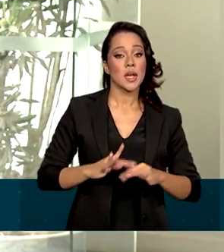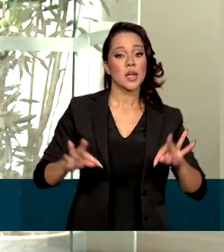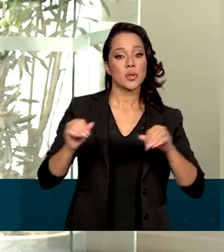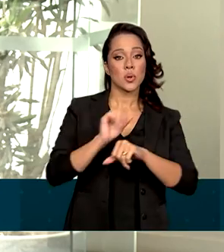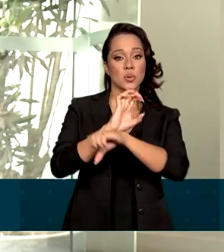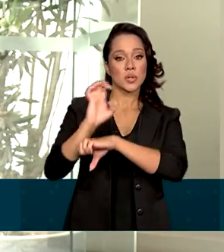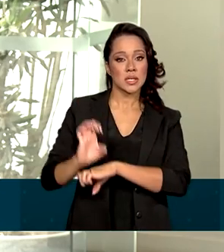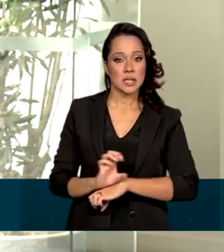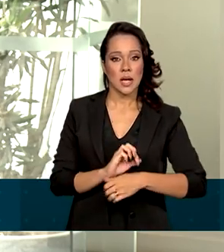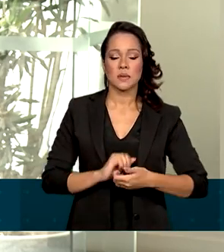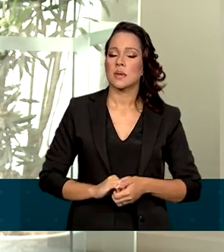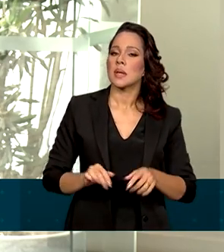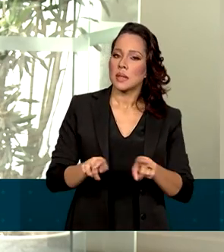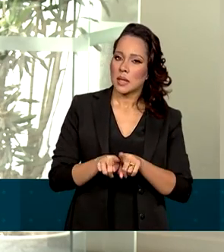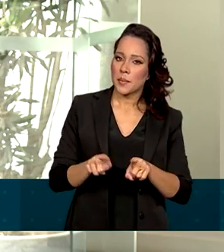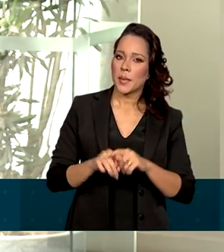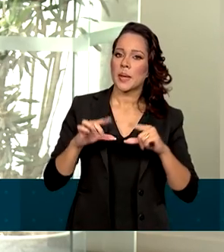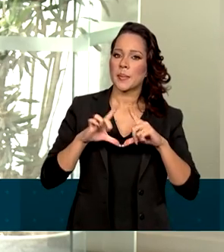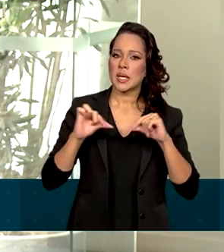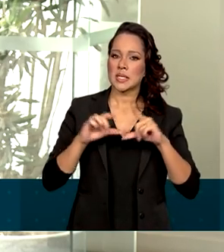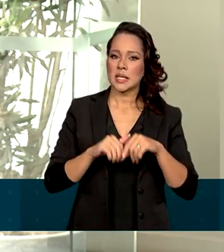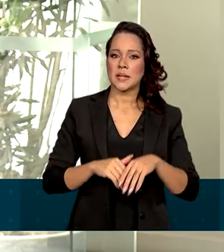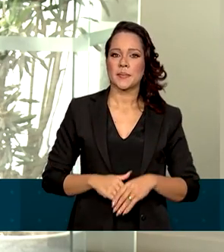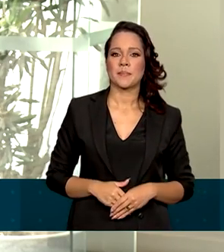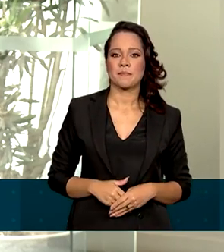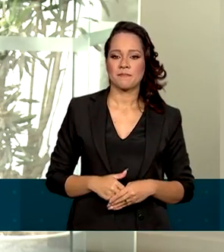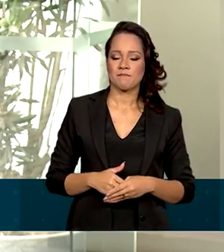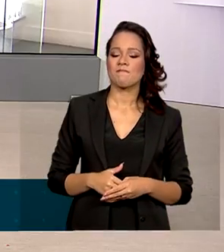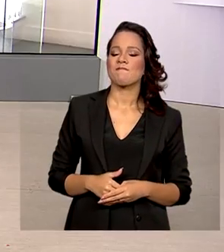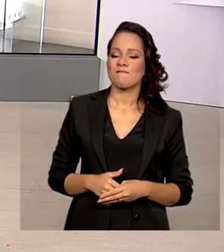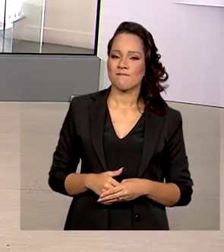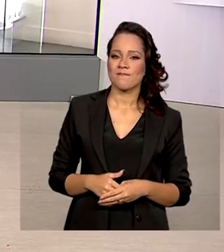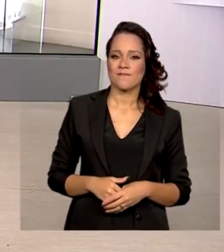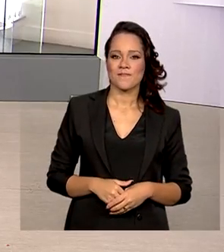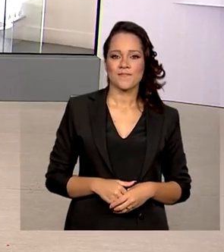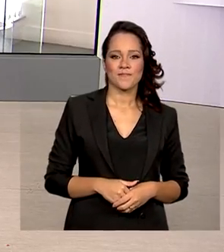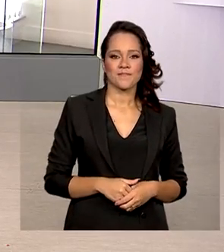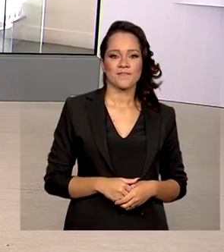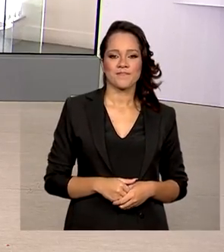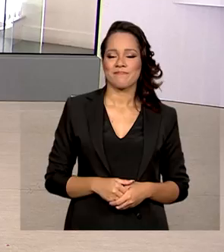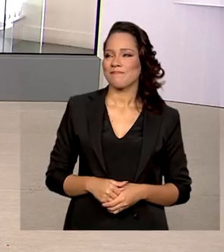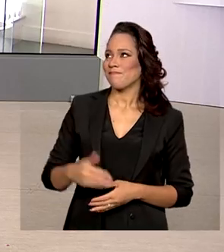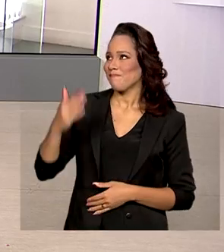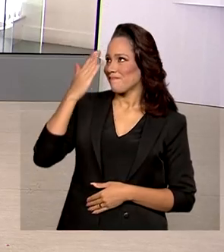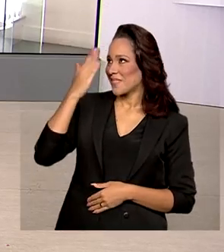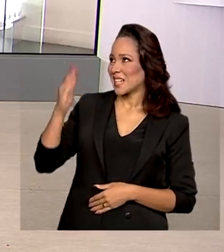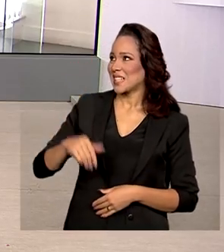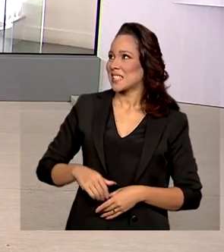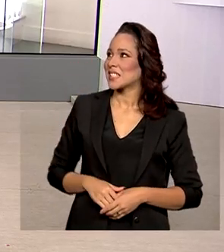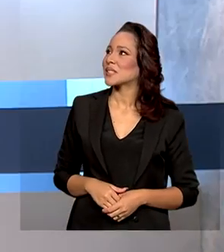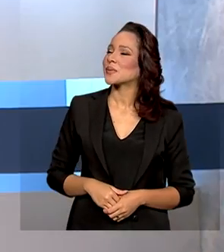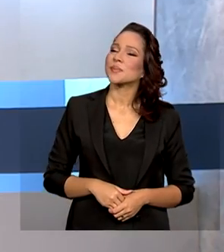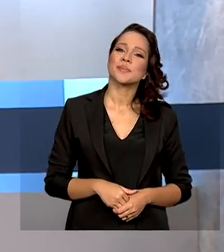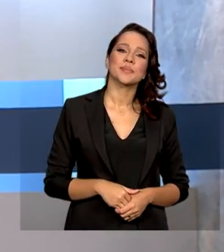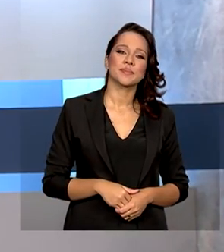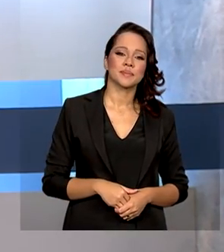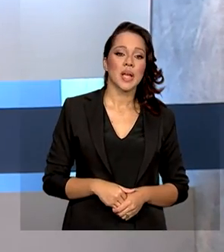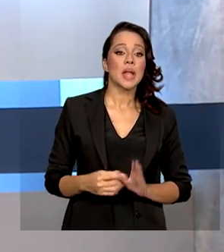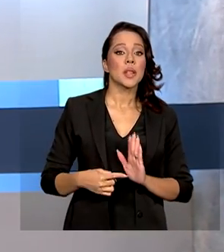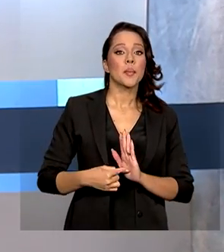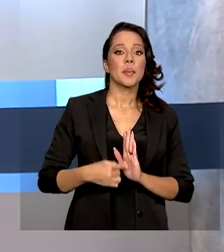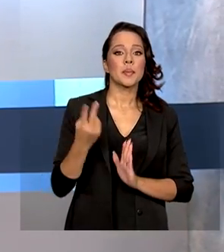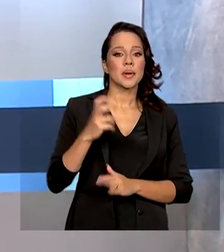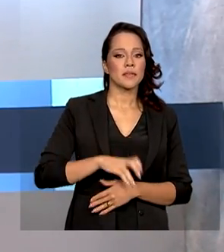todos os estados e também no Distrito Federal. Mara. Obrigada, Júlia. Pela